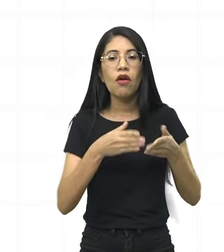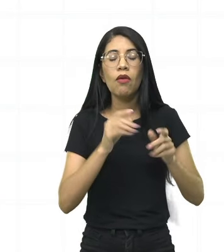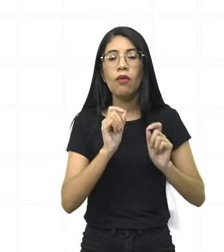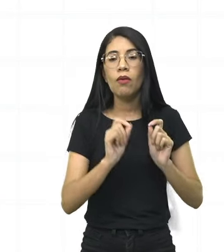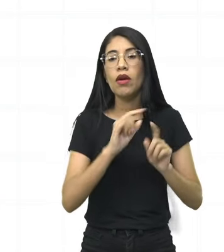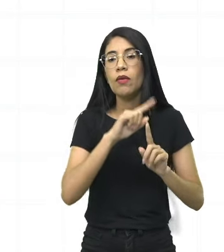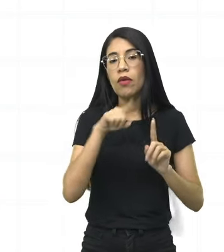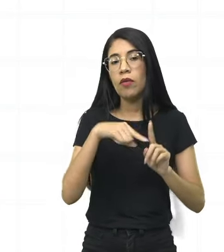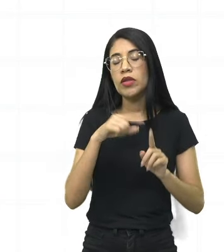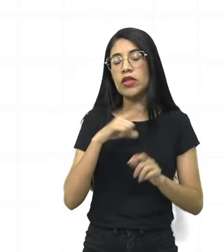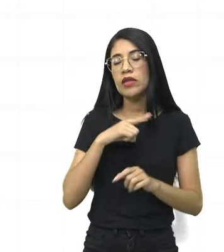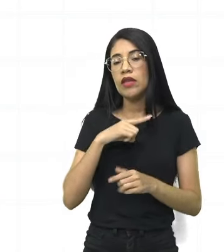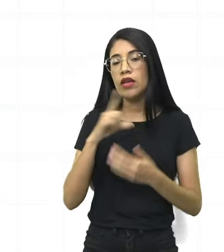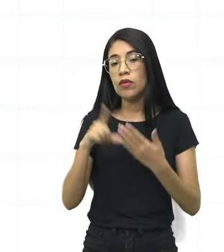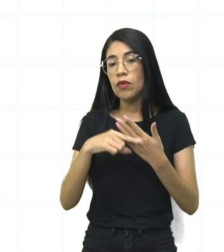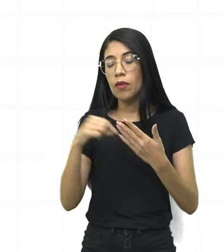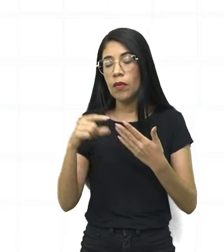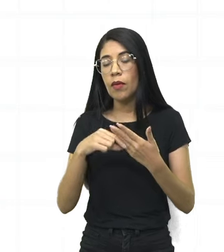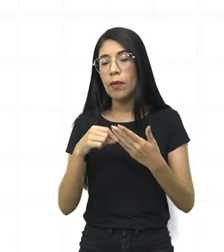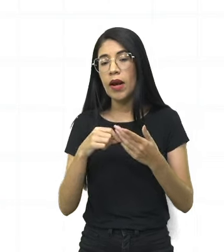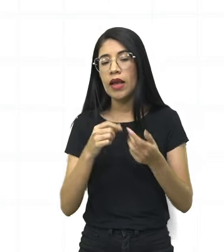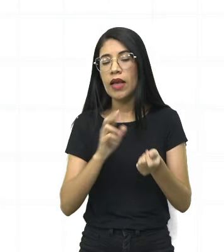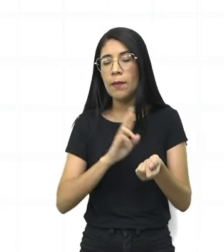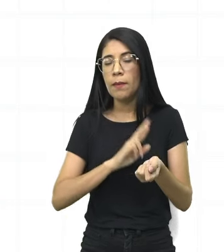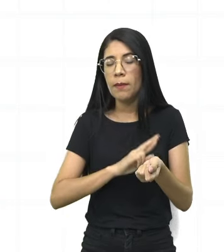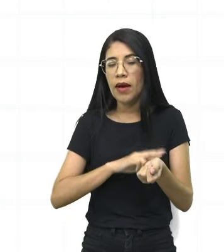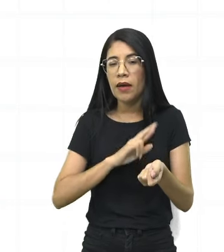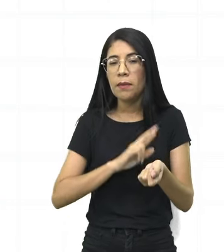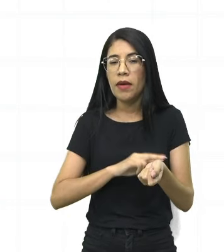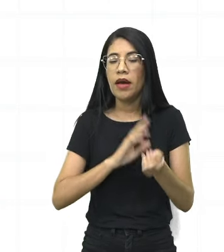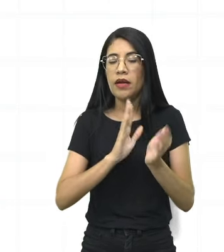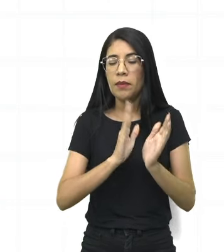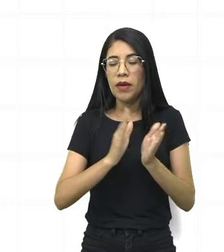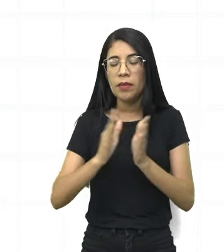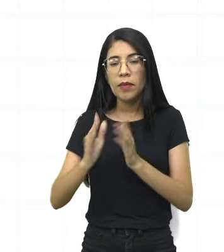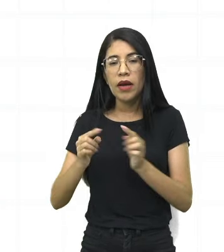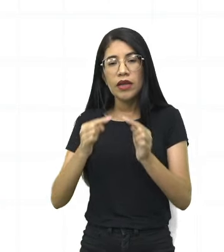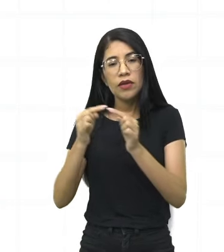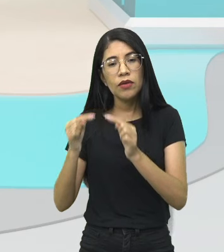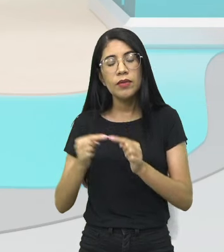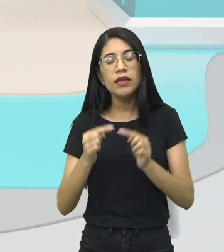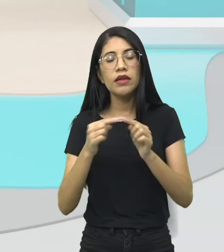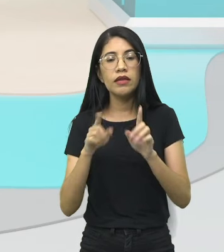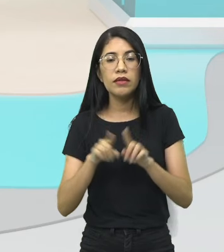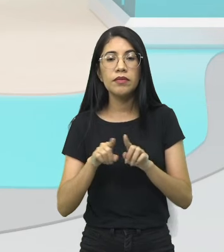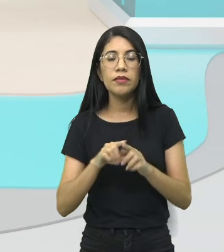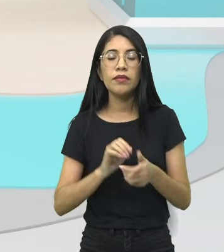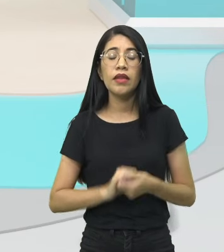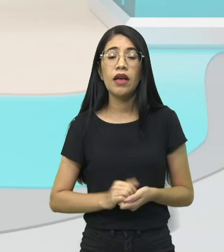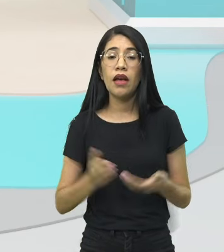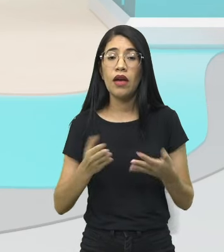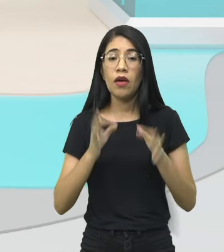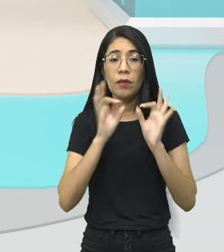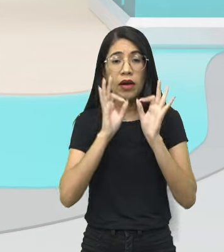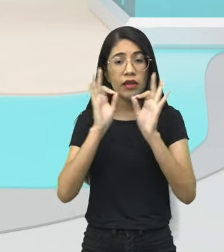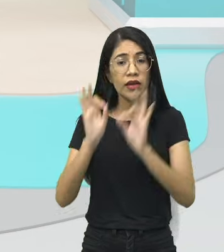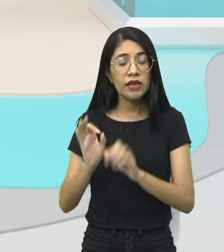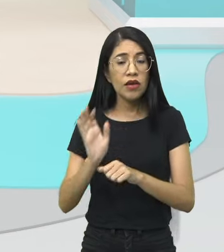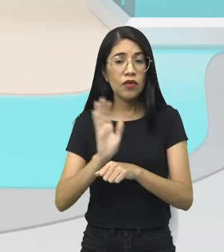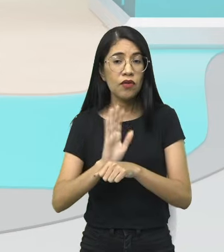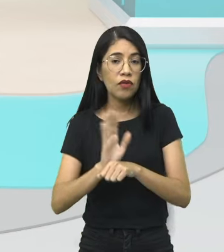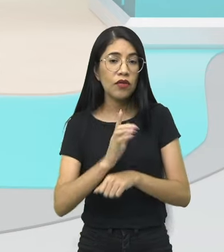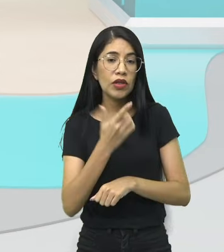pelo escritor para dar aquela ritmo, aquela cadência. Certo? Então, agora vamos prestar atenção a